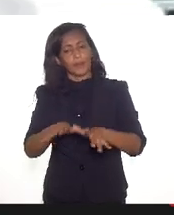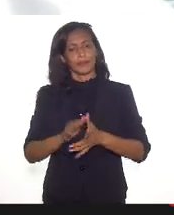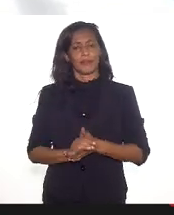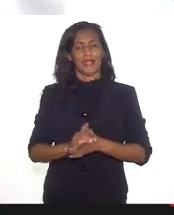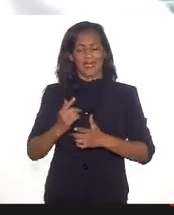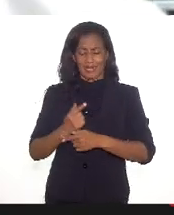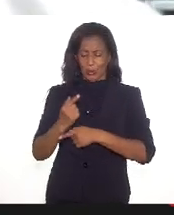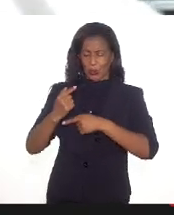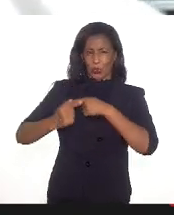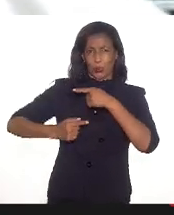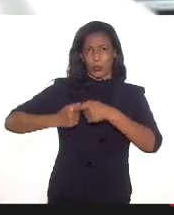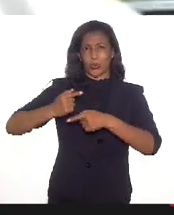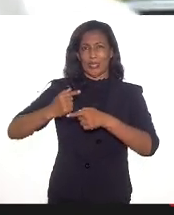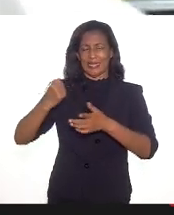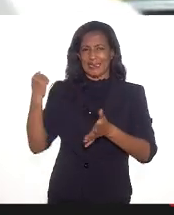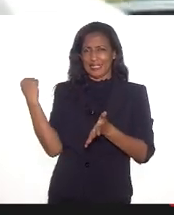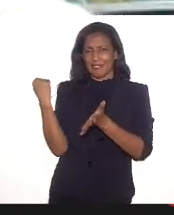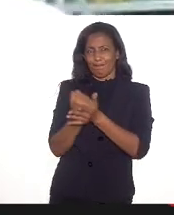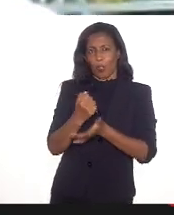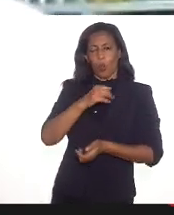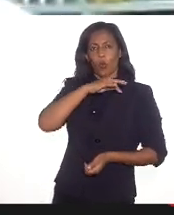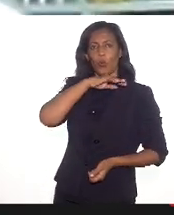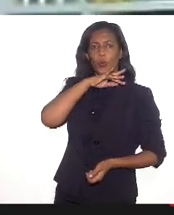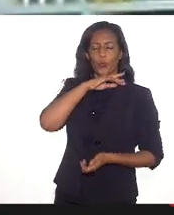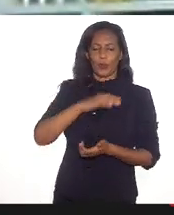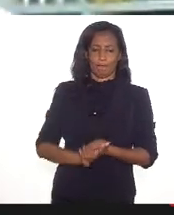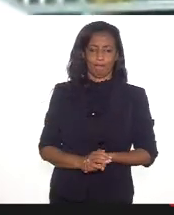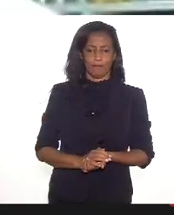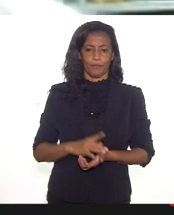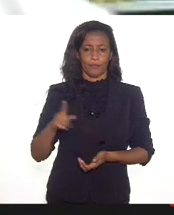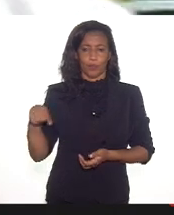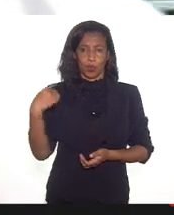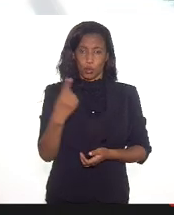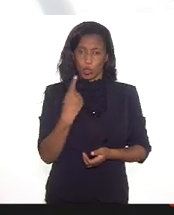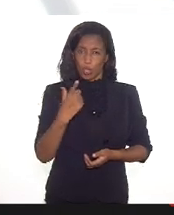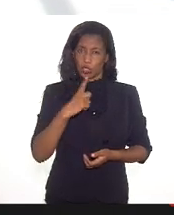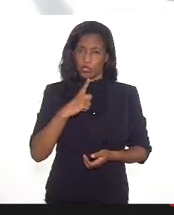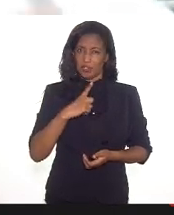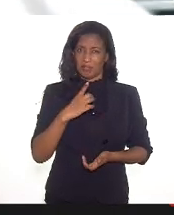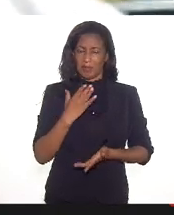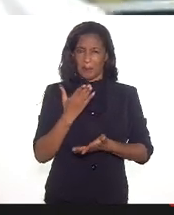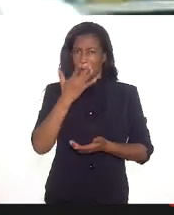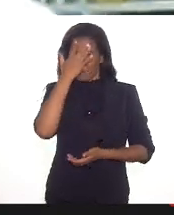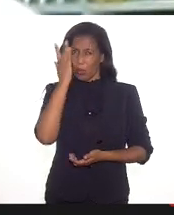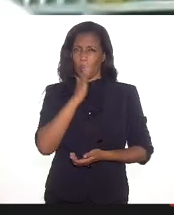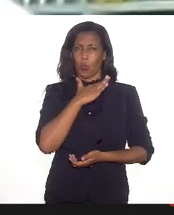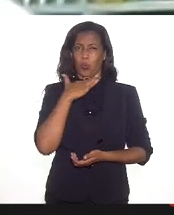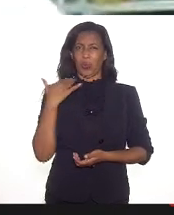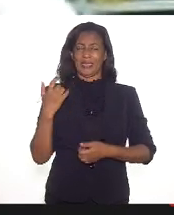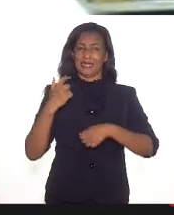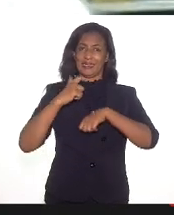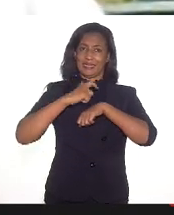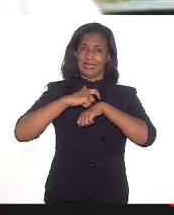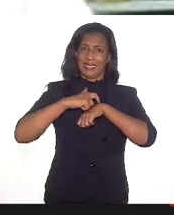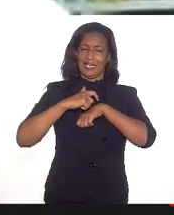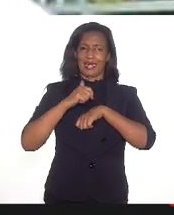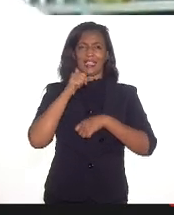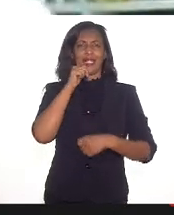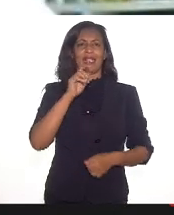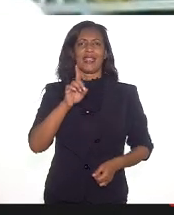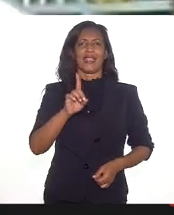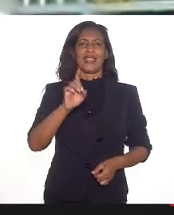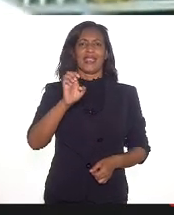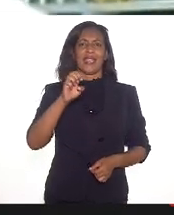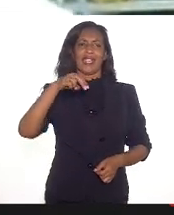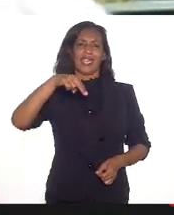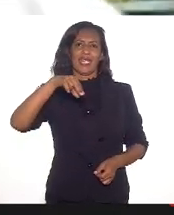gera um impacto perverso. nós tivemos a perda de pessoas muito queridas nesse momento, a Denise, que era a